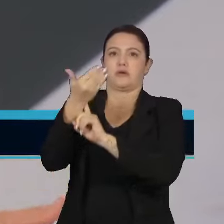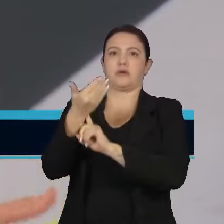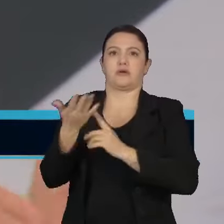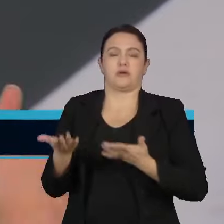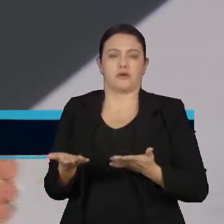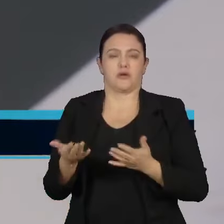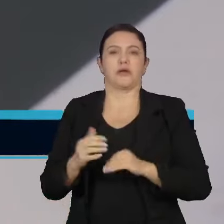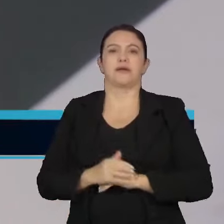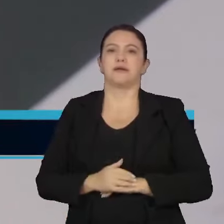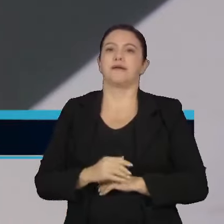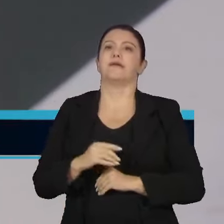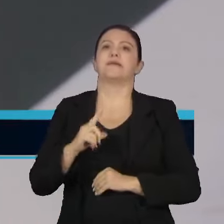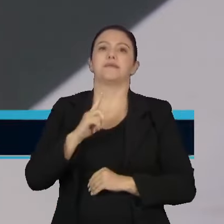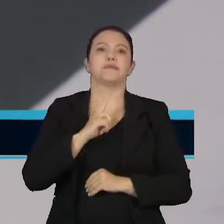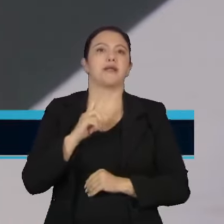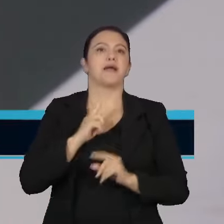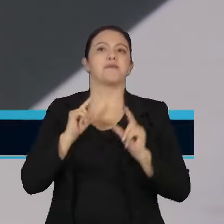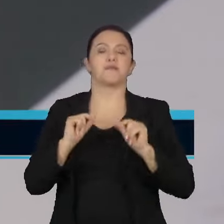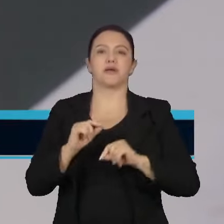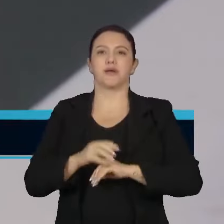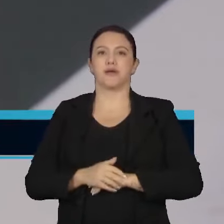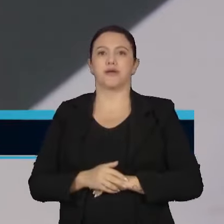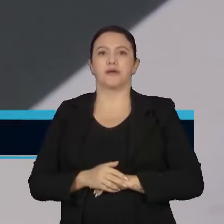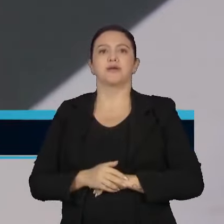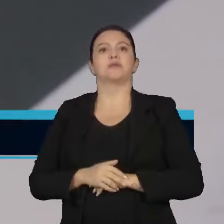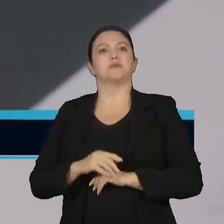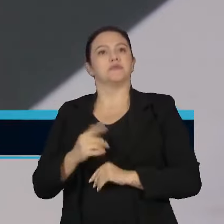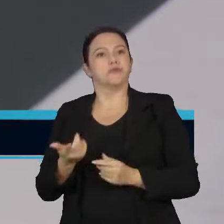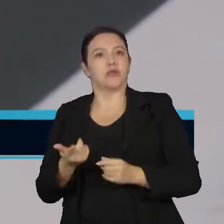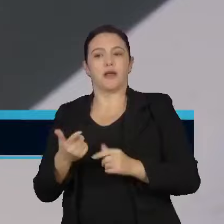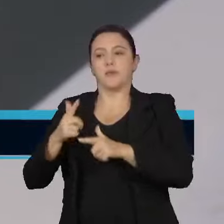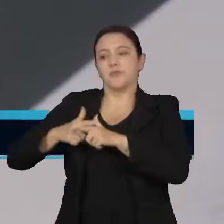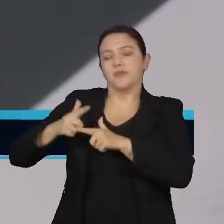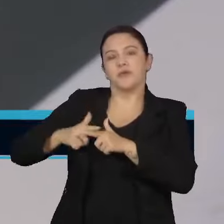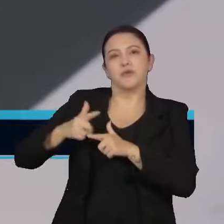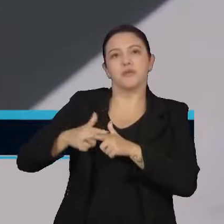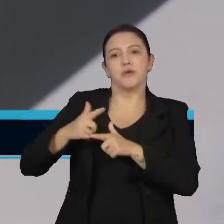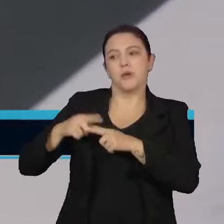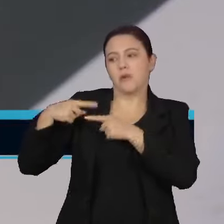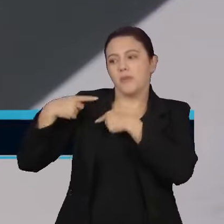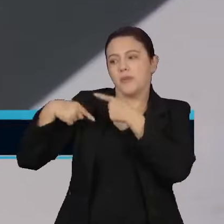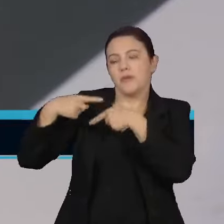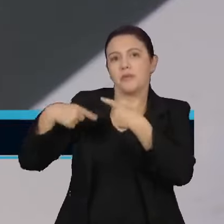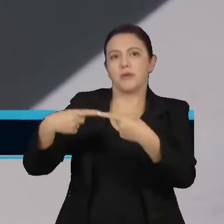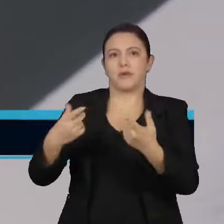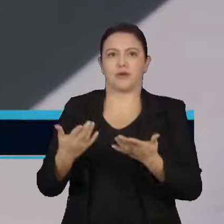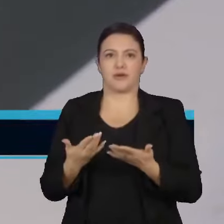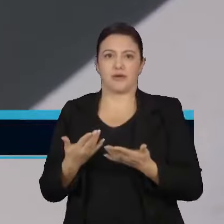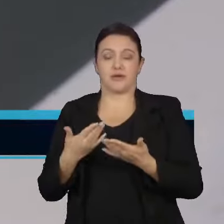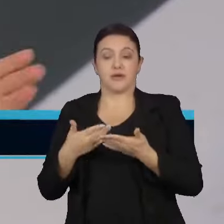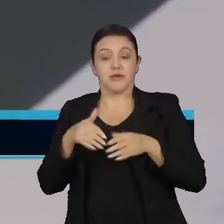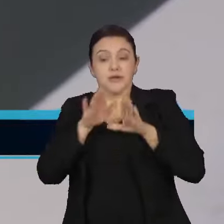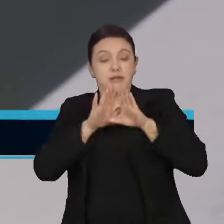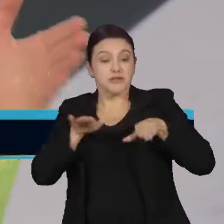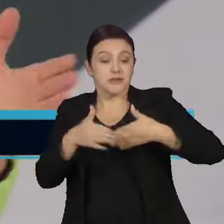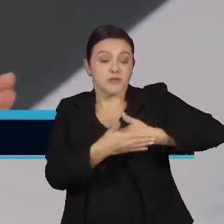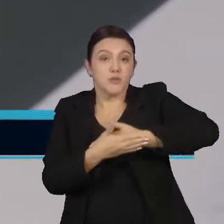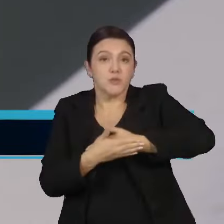mensageiro têm qualquer chance de trazer anomalias congênitas nestas crianças,